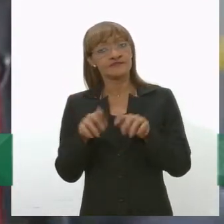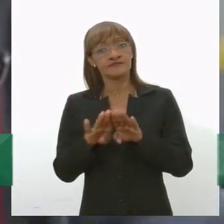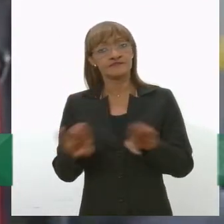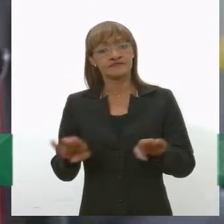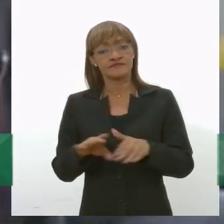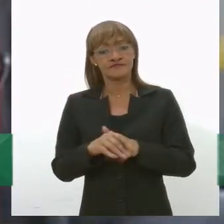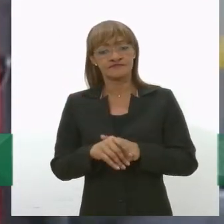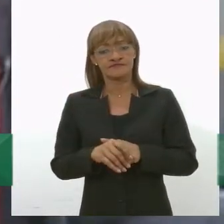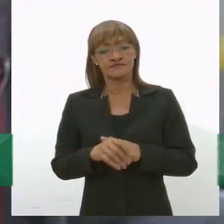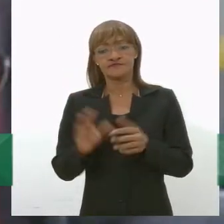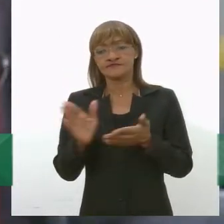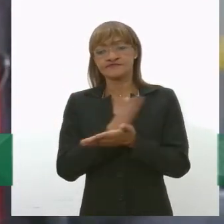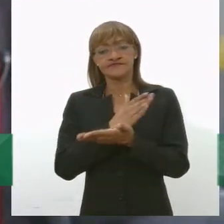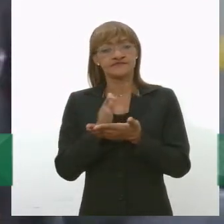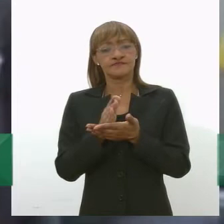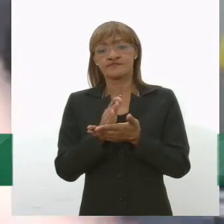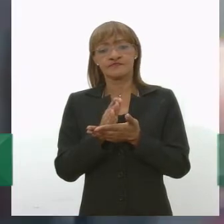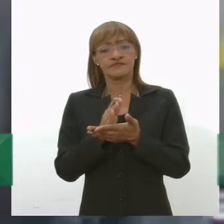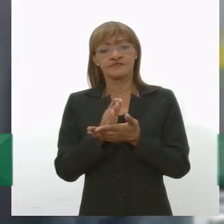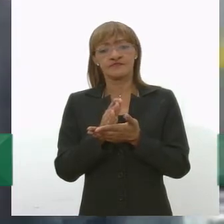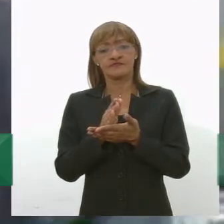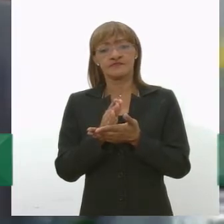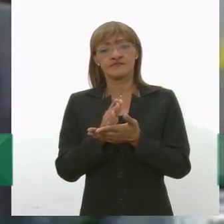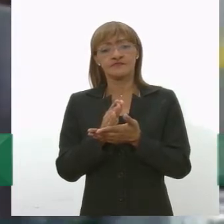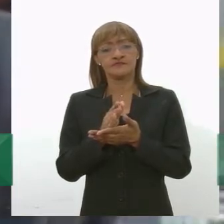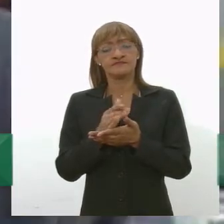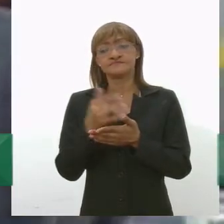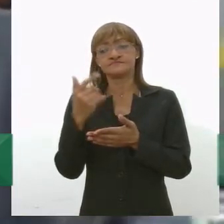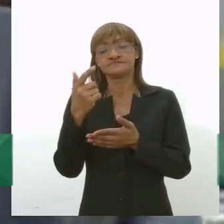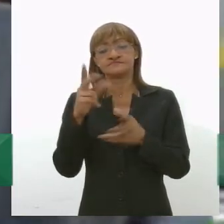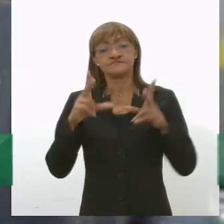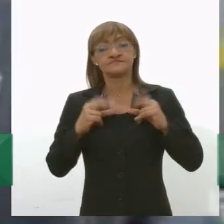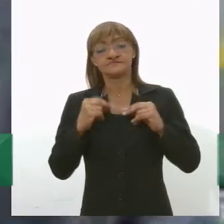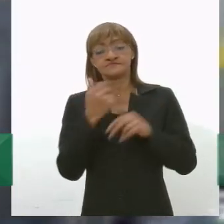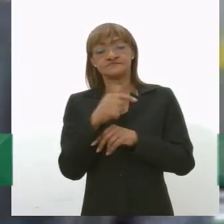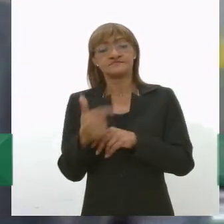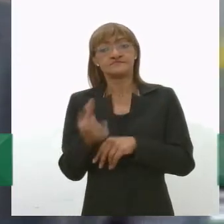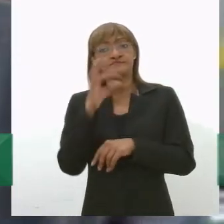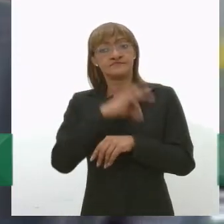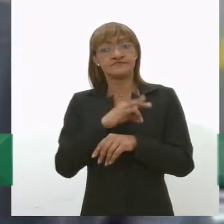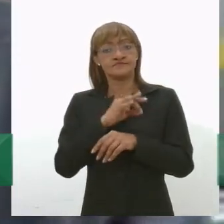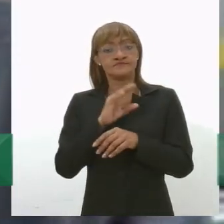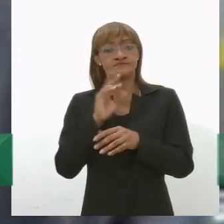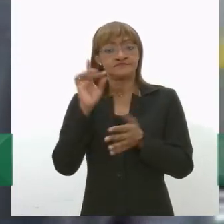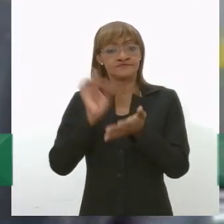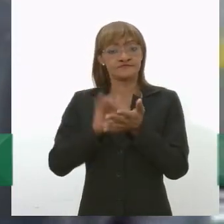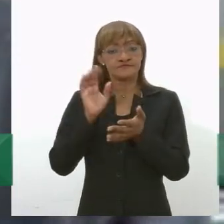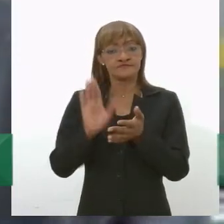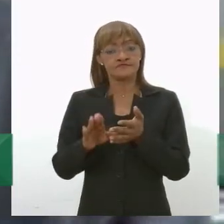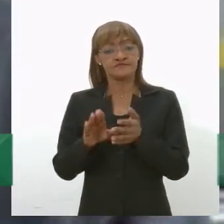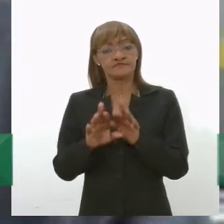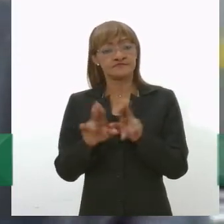delas não são cooperativadas, quando existem cooperativas já é uma forma de um trabalho um pouco mais digno, mas tem todo um